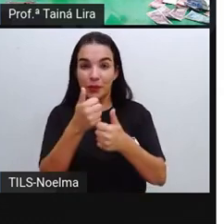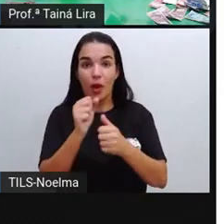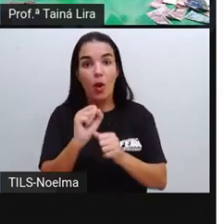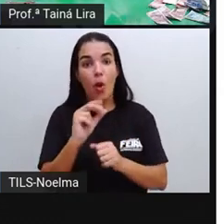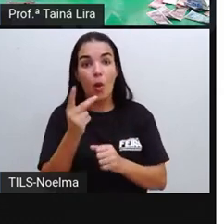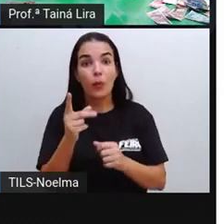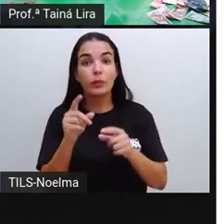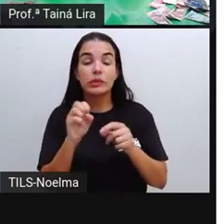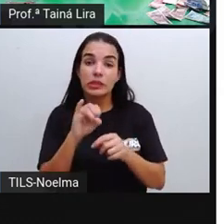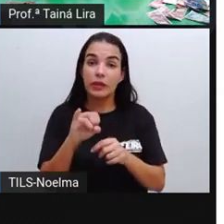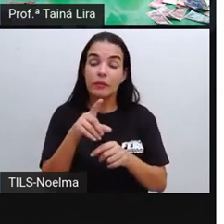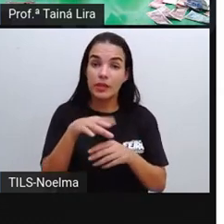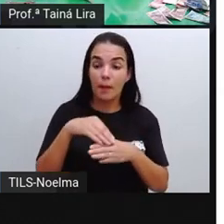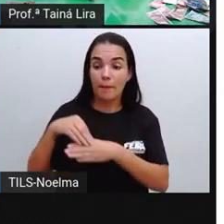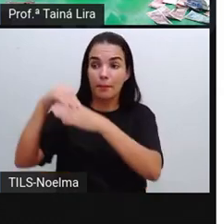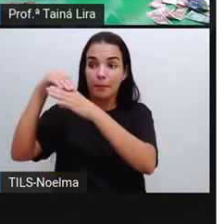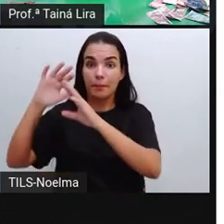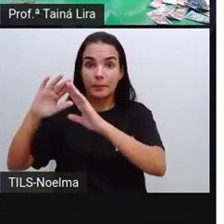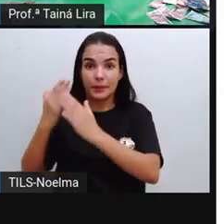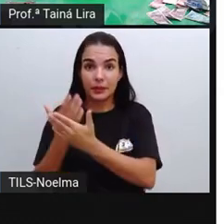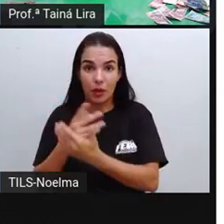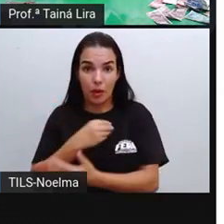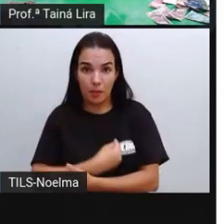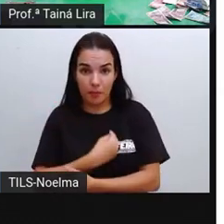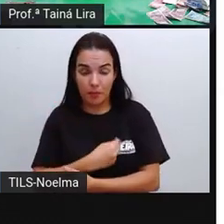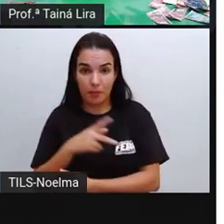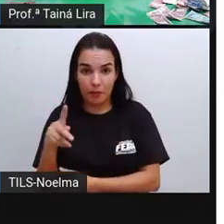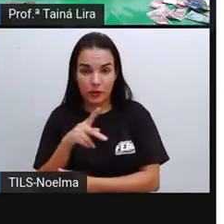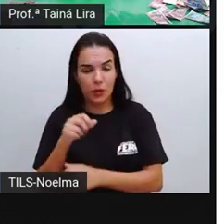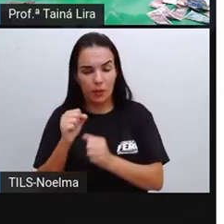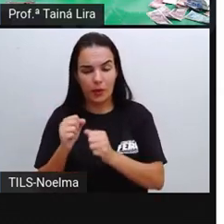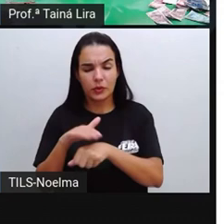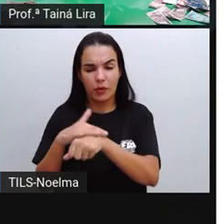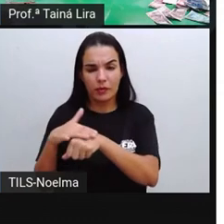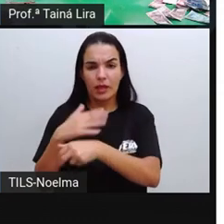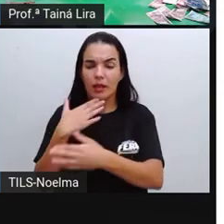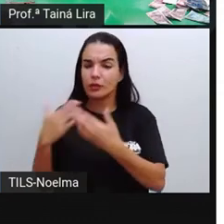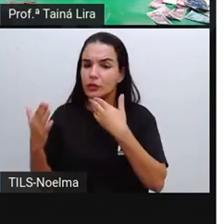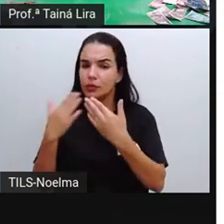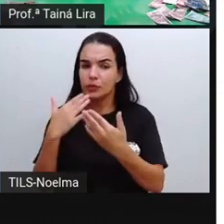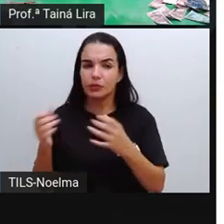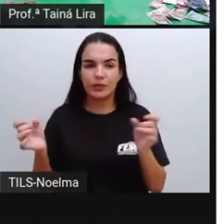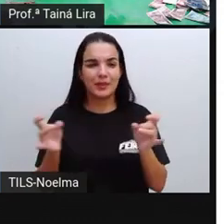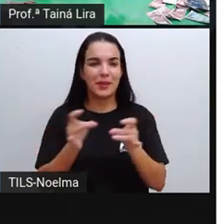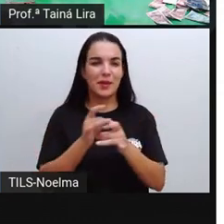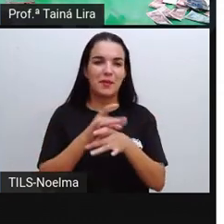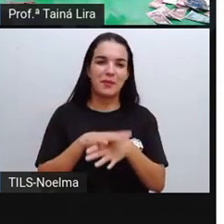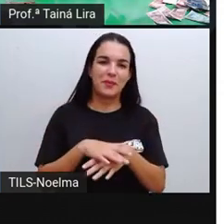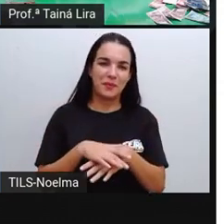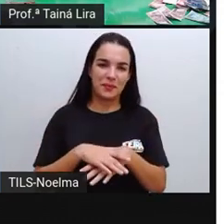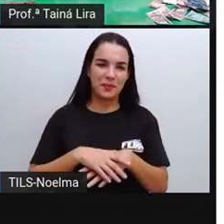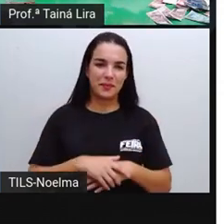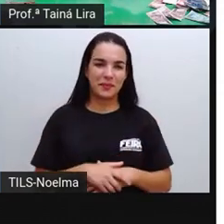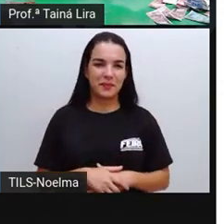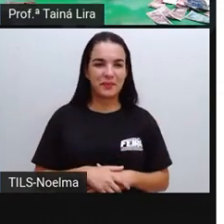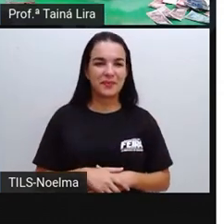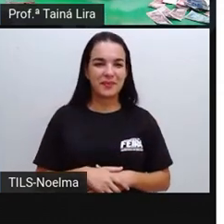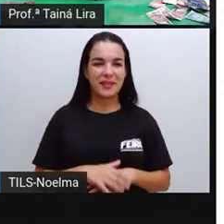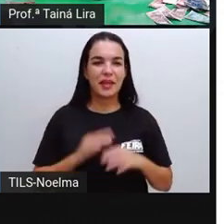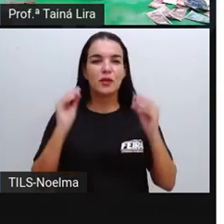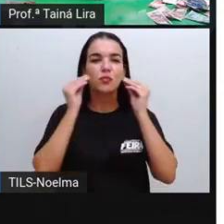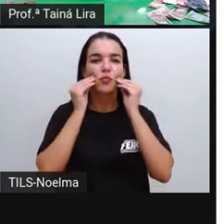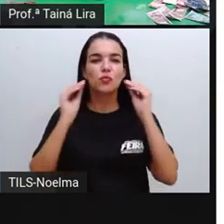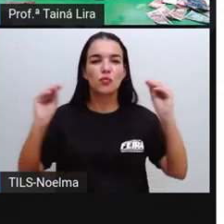então, conversa com seu professor aí na escola, conversa com seu coleguinha, tá bom? Para você tirar aí essas dúvidas, tá?